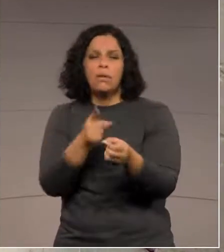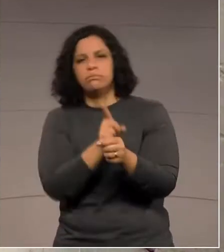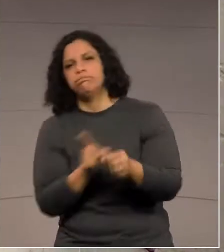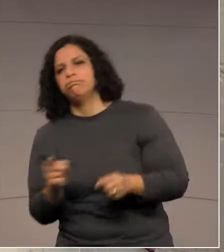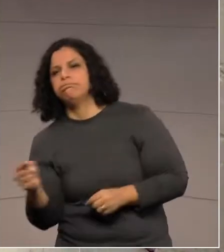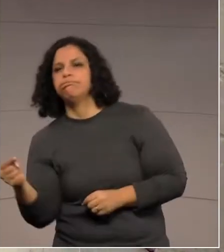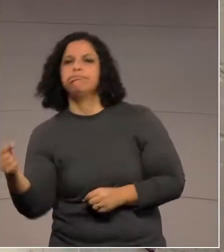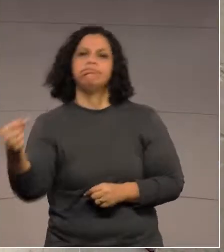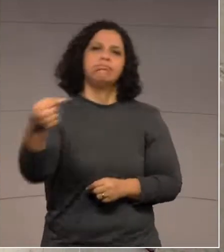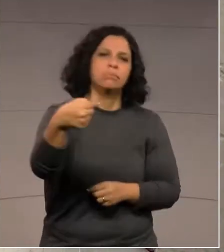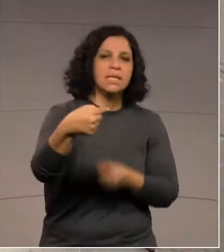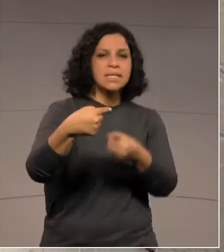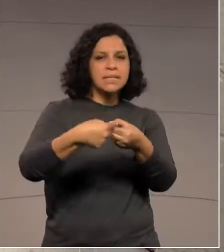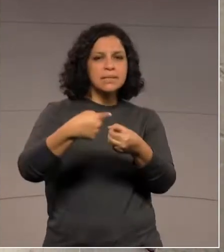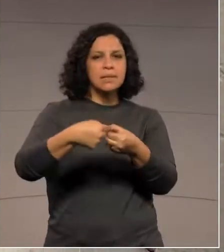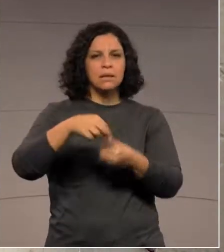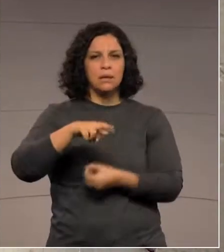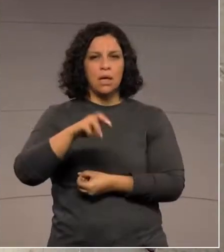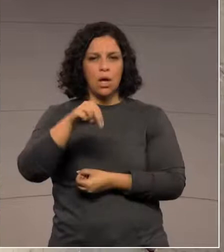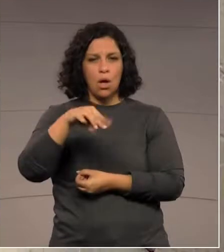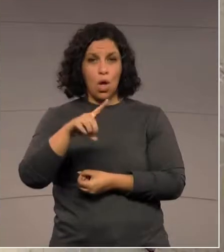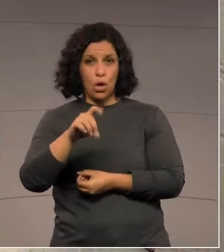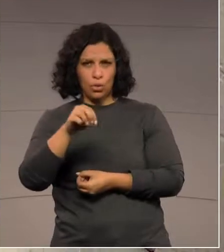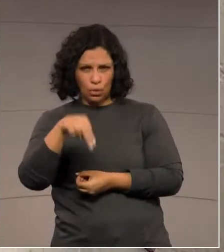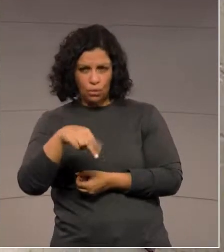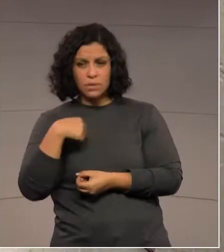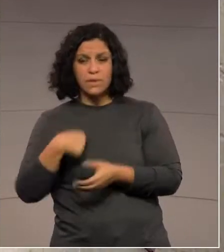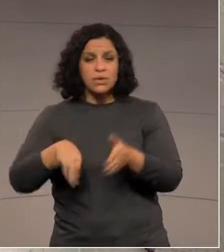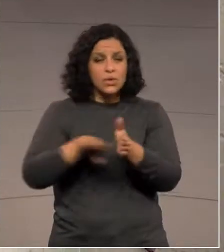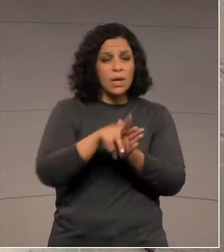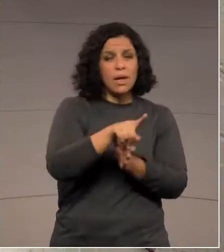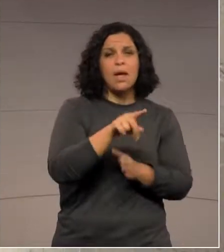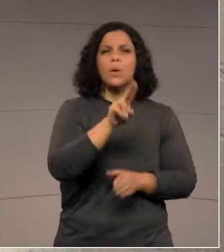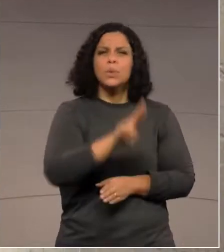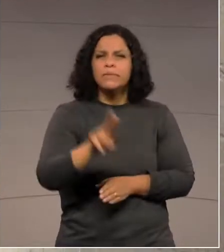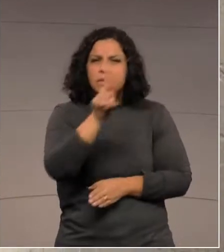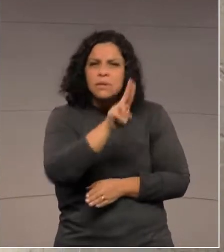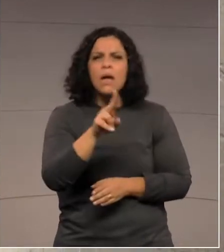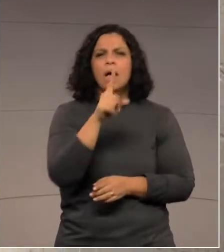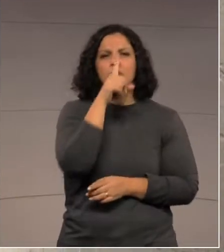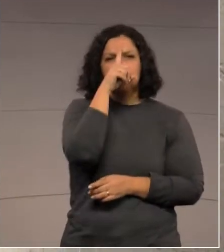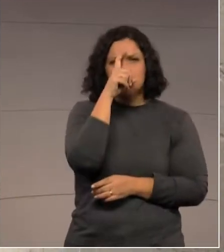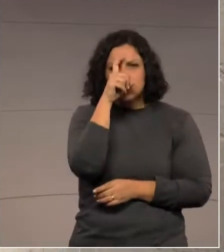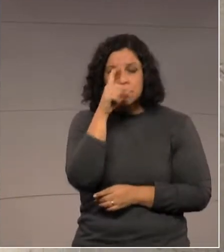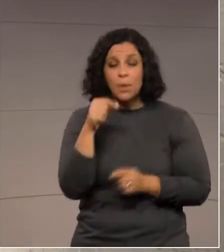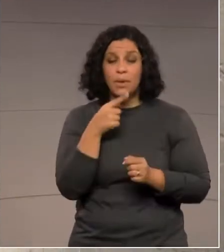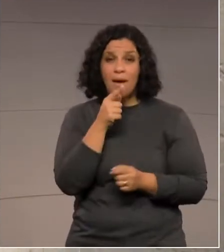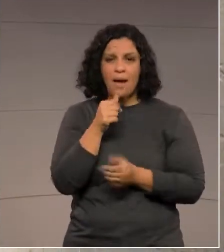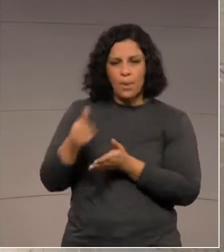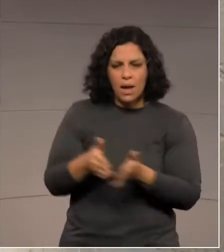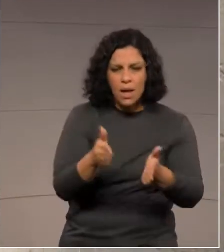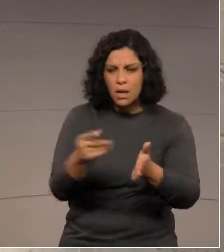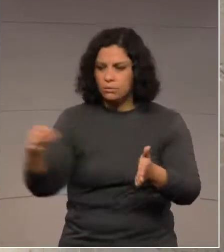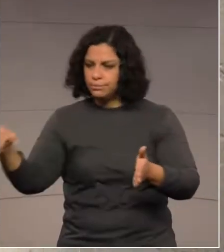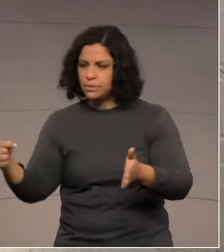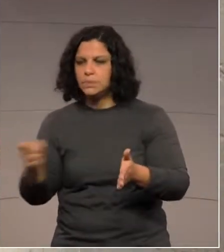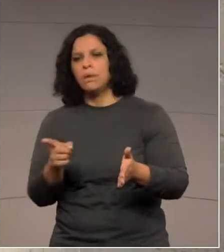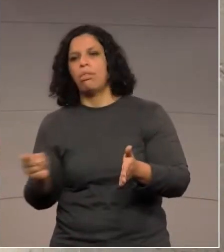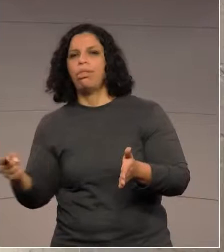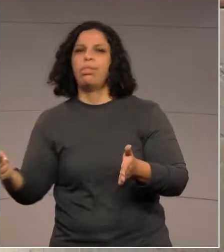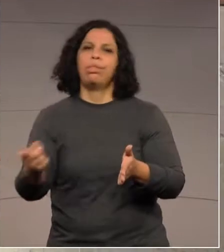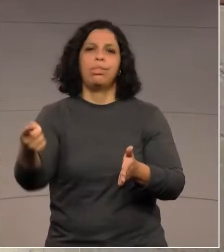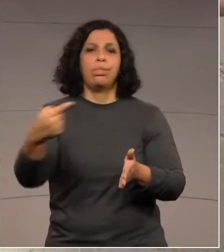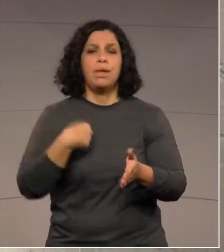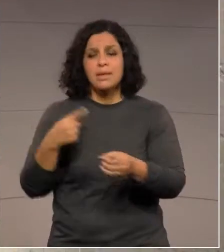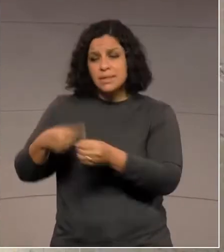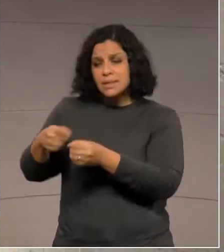socorre do Hospital Regional de Paranavaí, da Santa Casa, das universidades, quem está do lado de lá, do Rio, no município de Santo Tomé, de Indianópolis, de